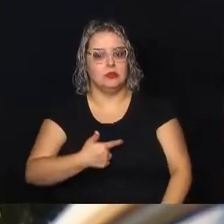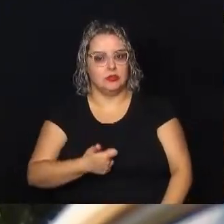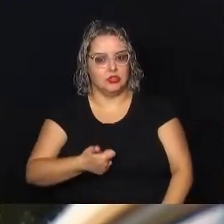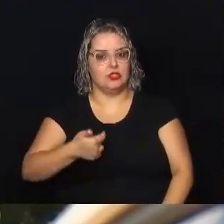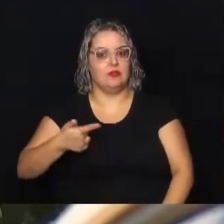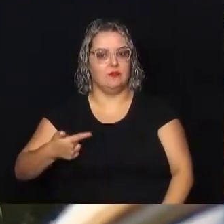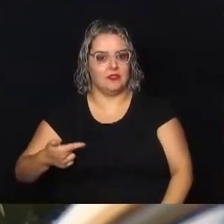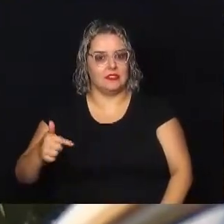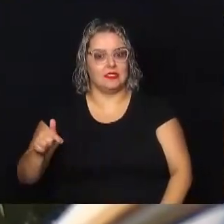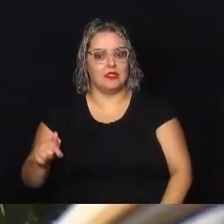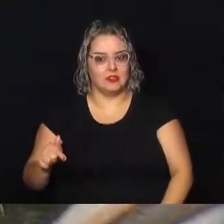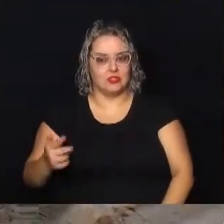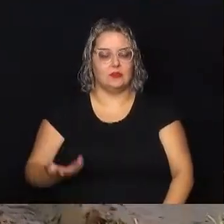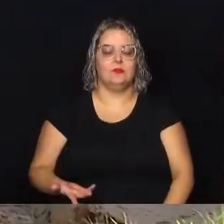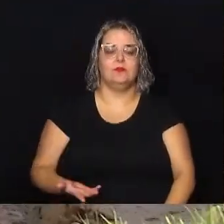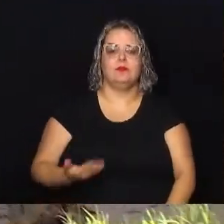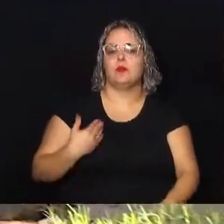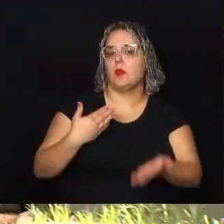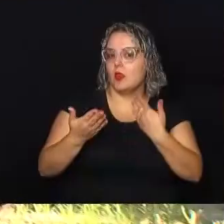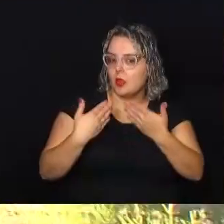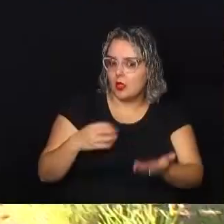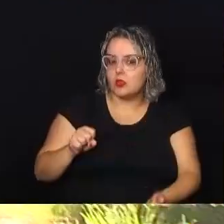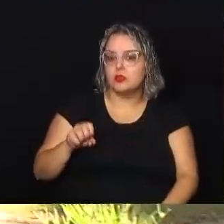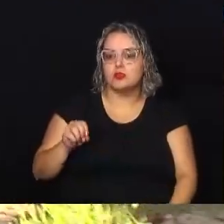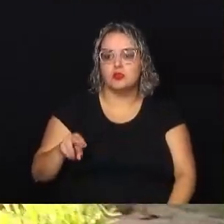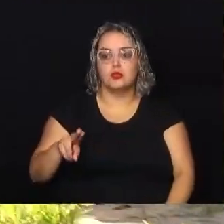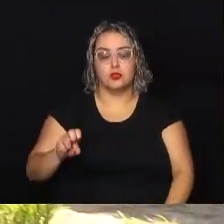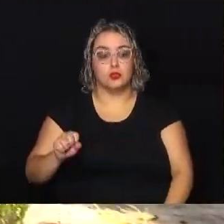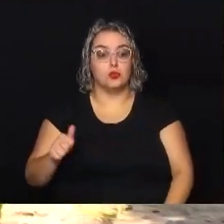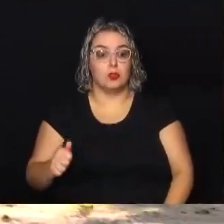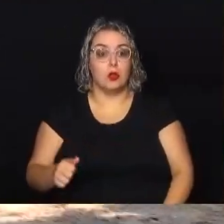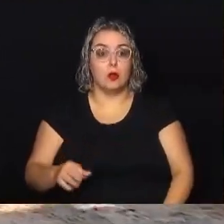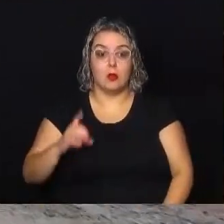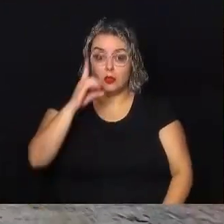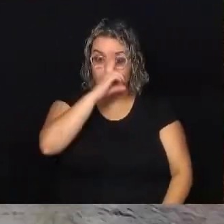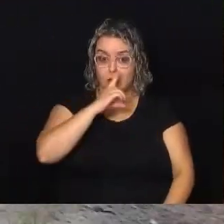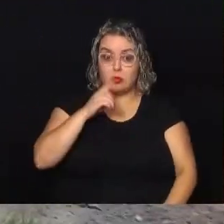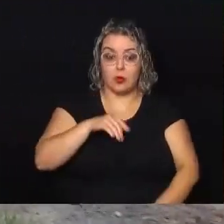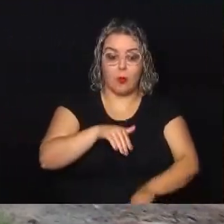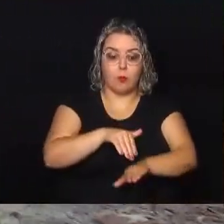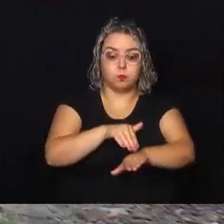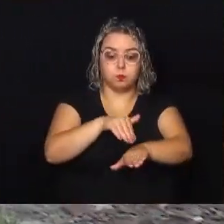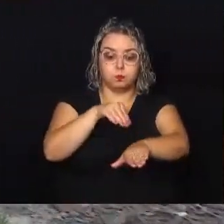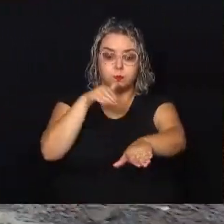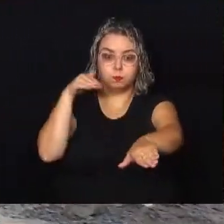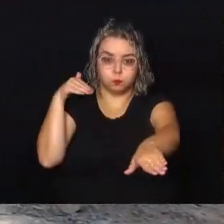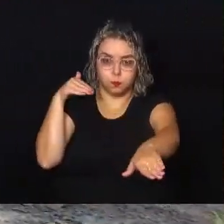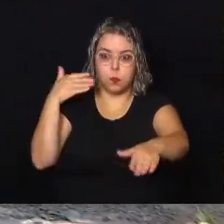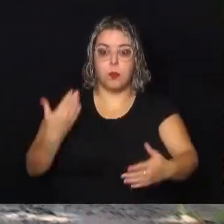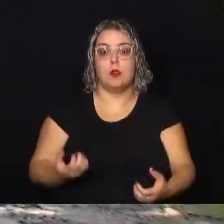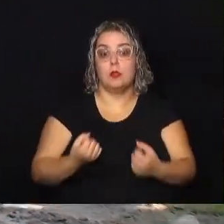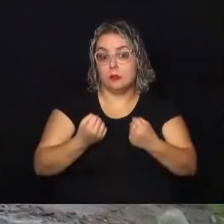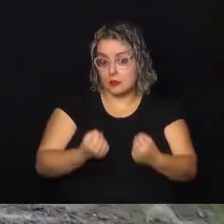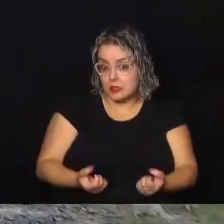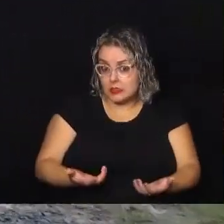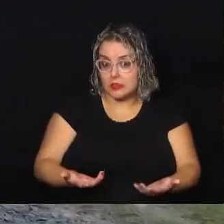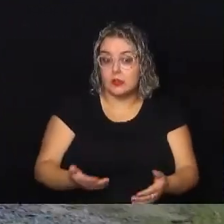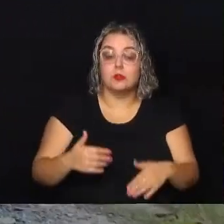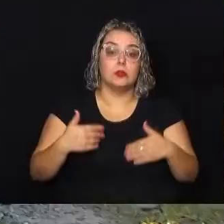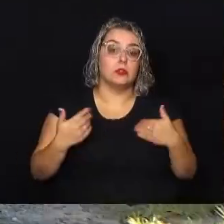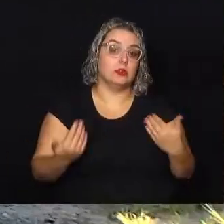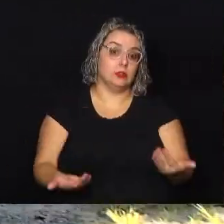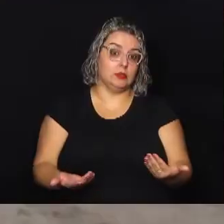acesso e desafoga o trânsito de Sousa, porque fica aos domingos muita gente, um trânsito muito pesado.